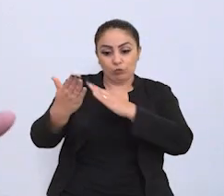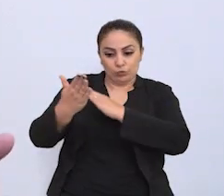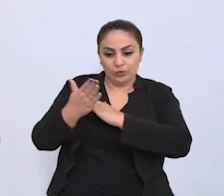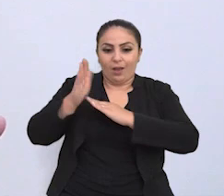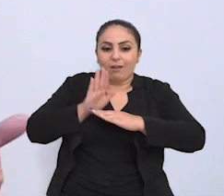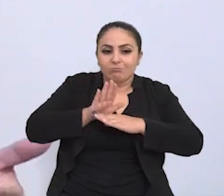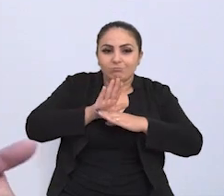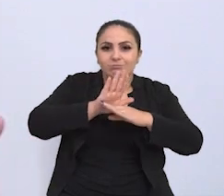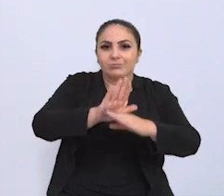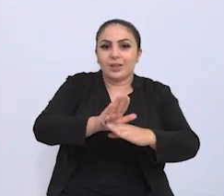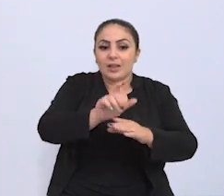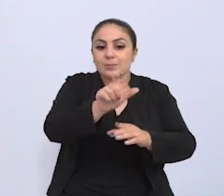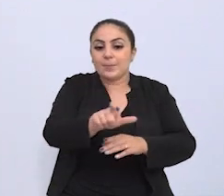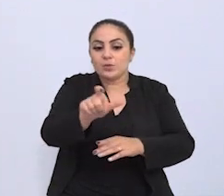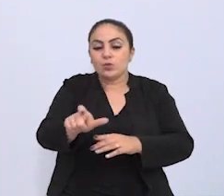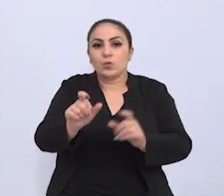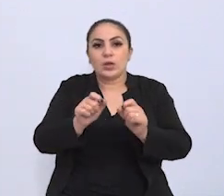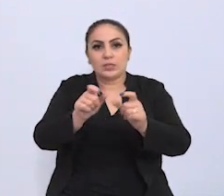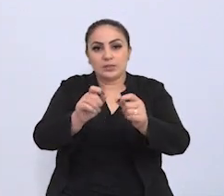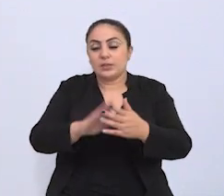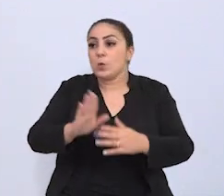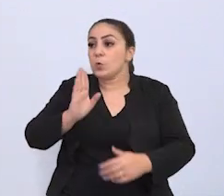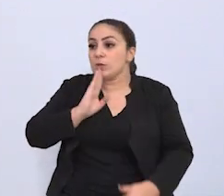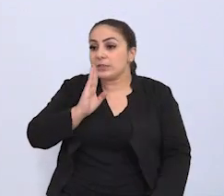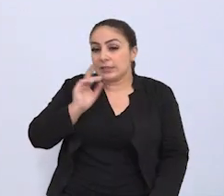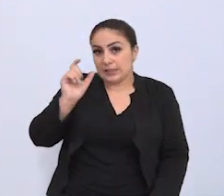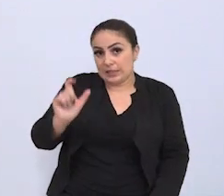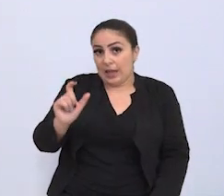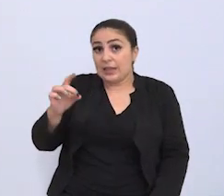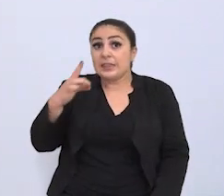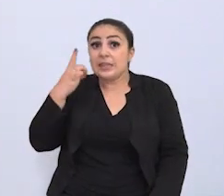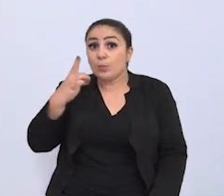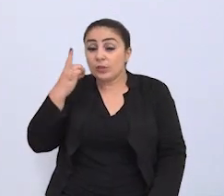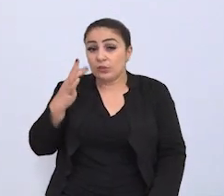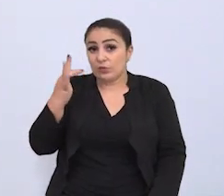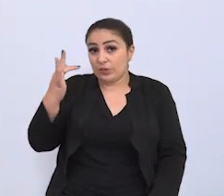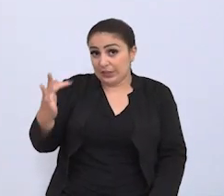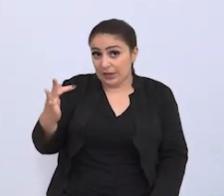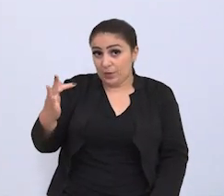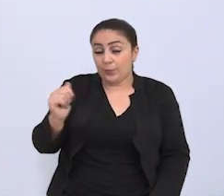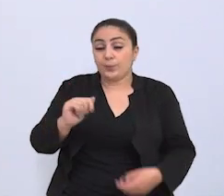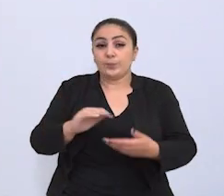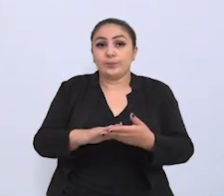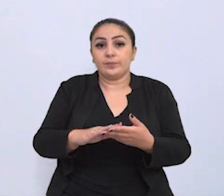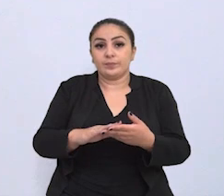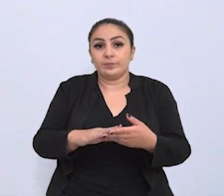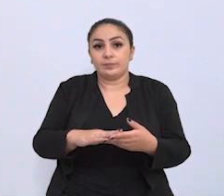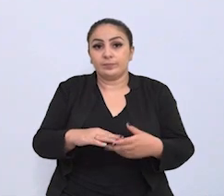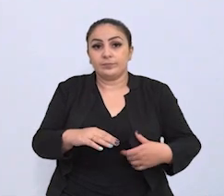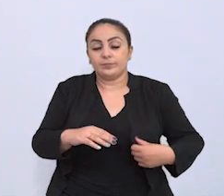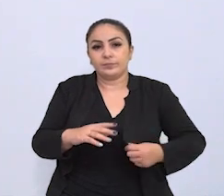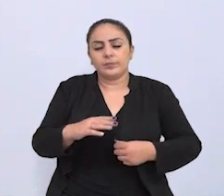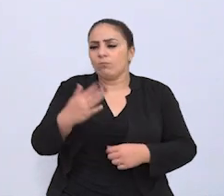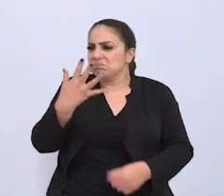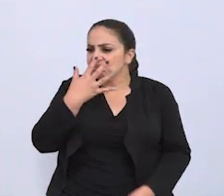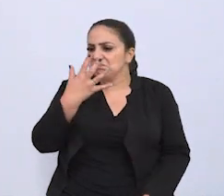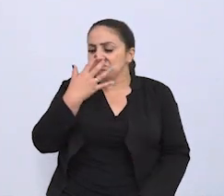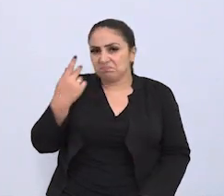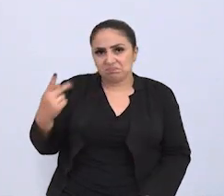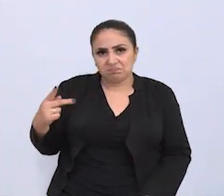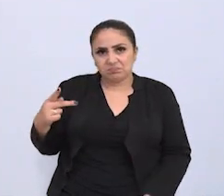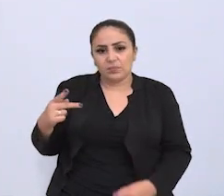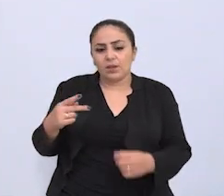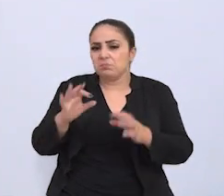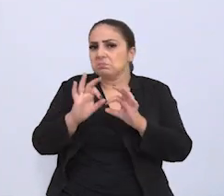os pacientes com câncer. O conheci enquanto deputado federal e o admirei